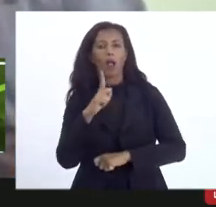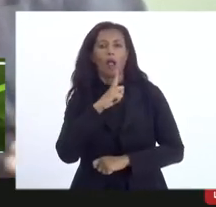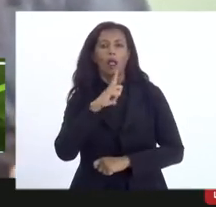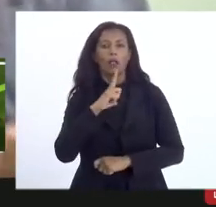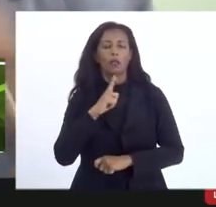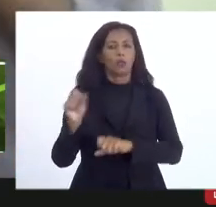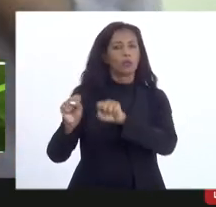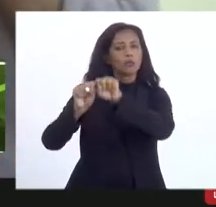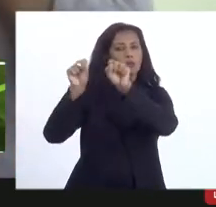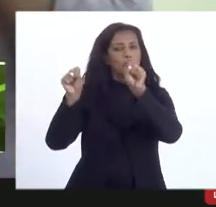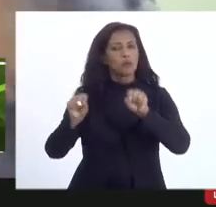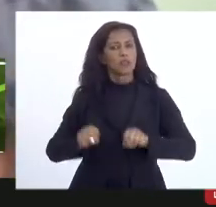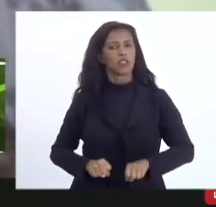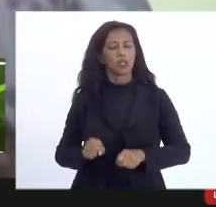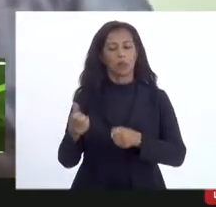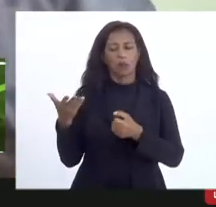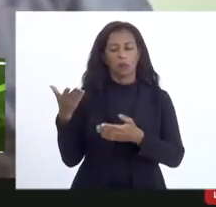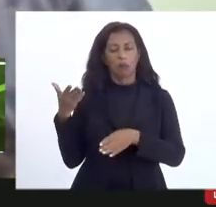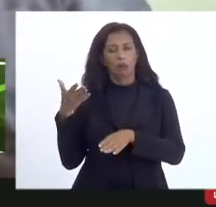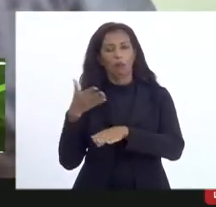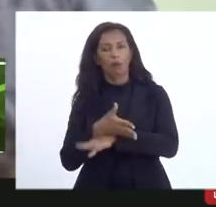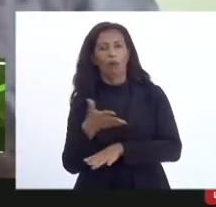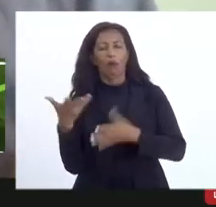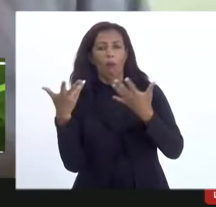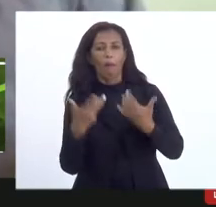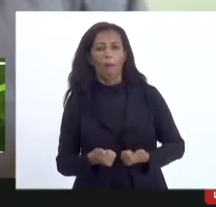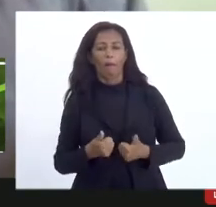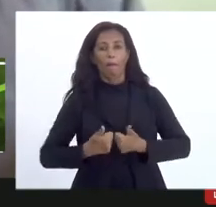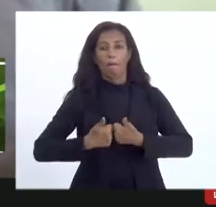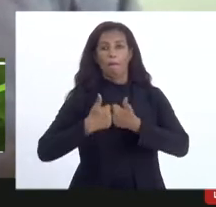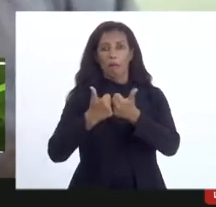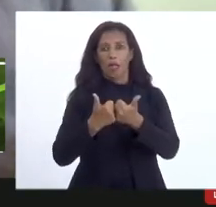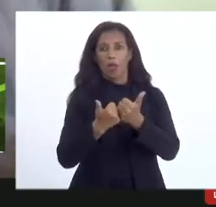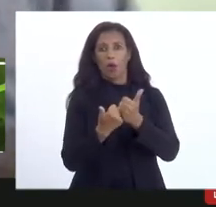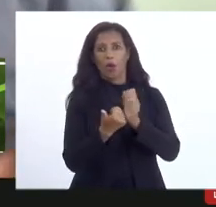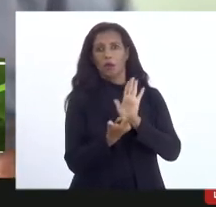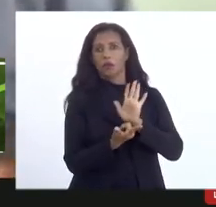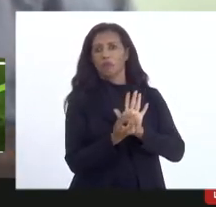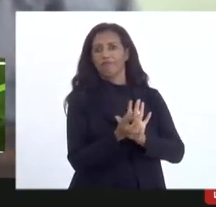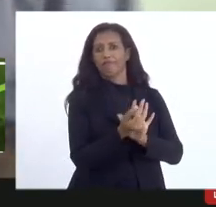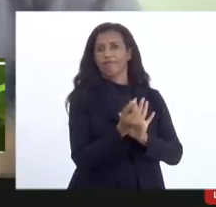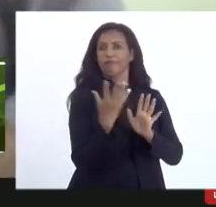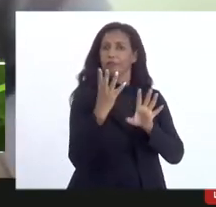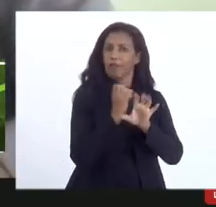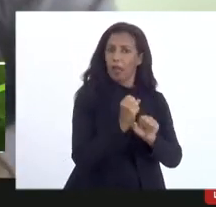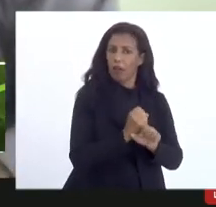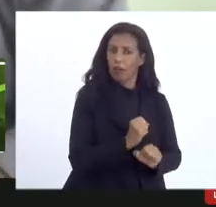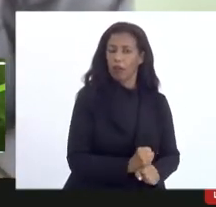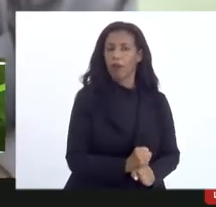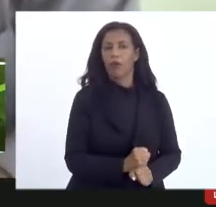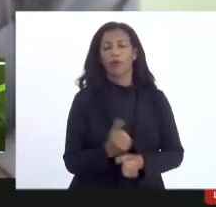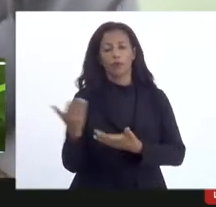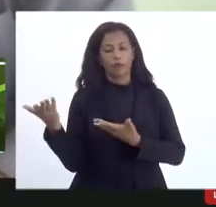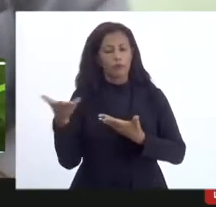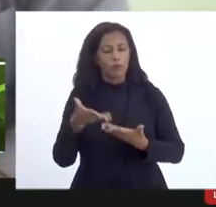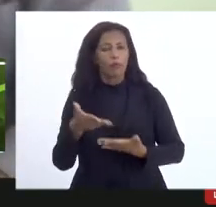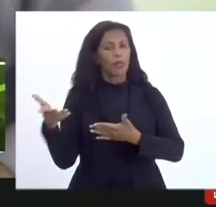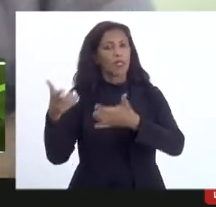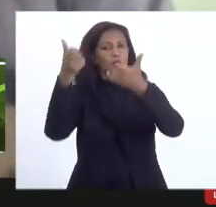um sistema que recebesse melhor essas prestações de contas. Então, eu passo a palavra para o Ed, para a poder explicar